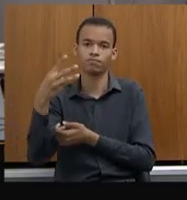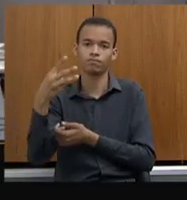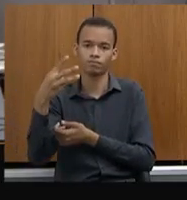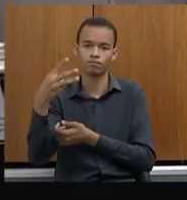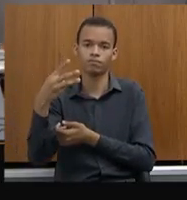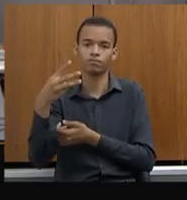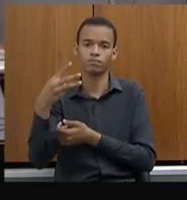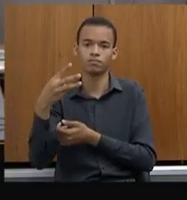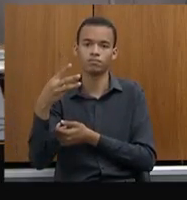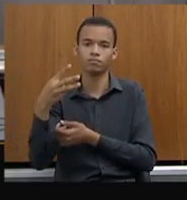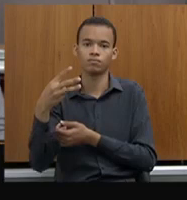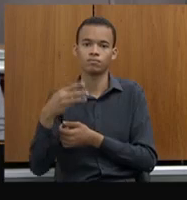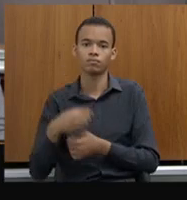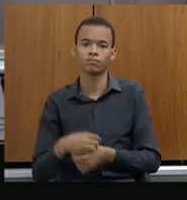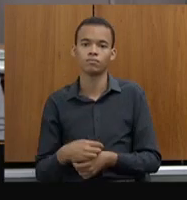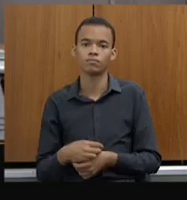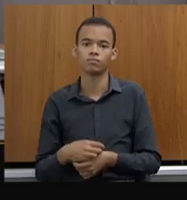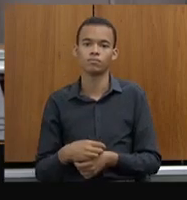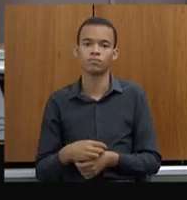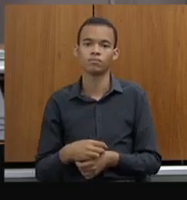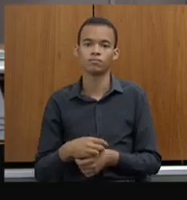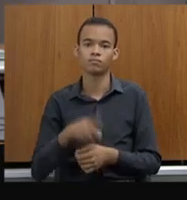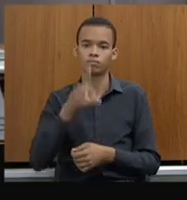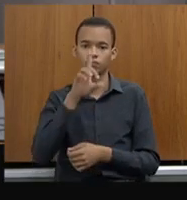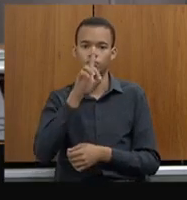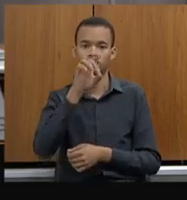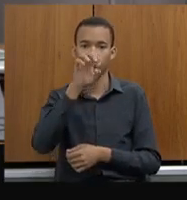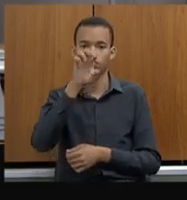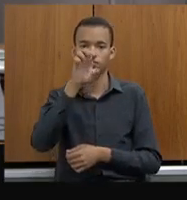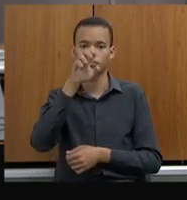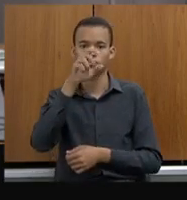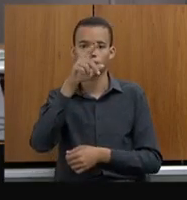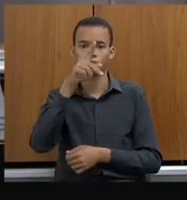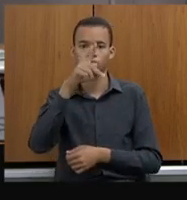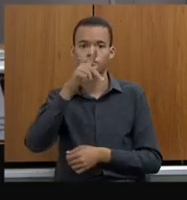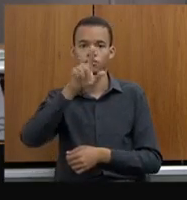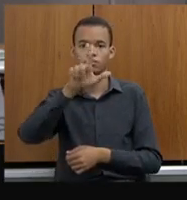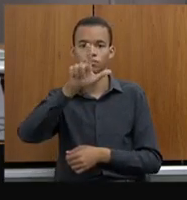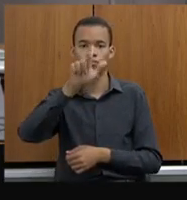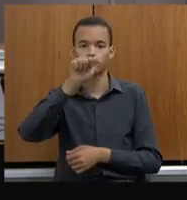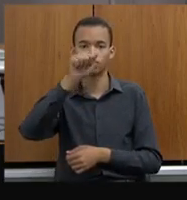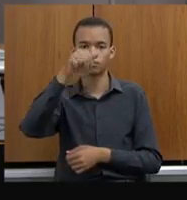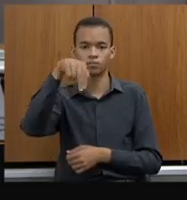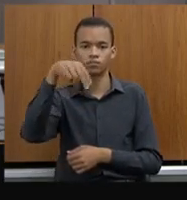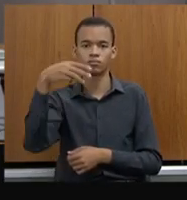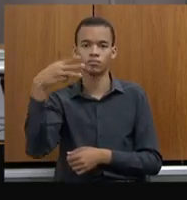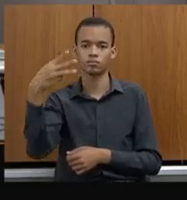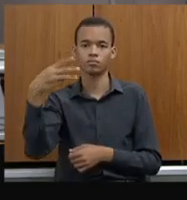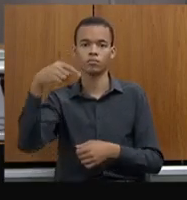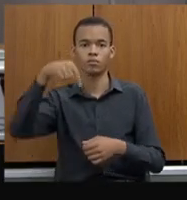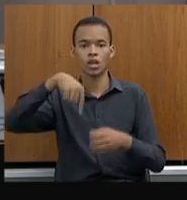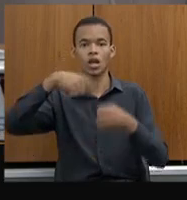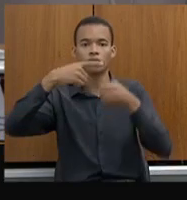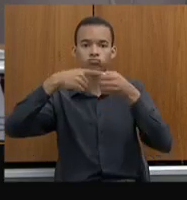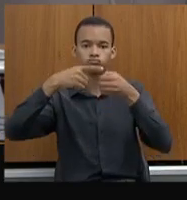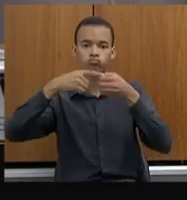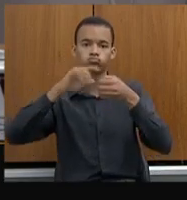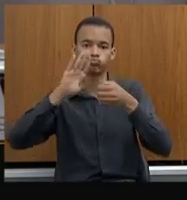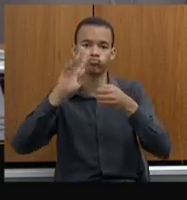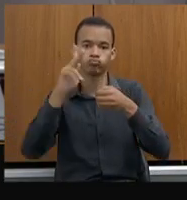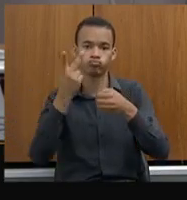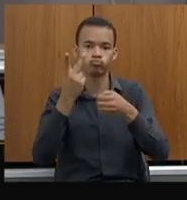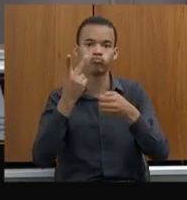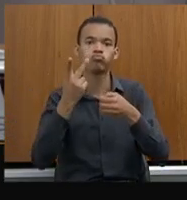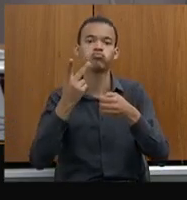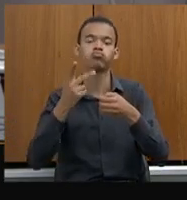nós chamamos de DEPLAN 3, DEPLAN, aqui na capital, DEPLAN 4,